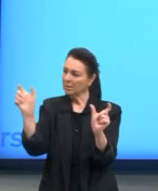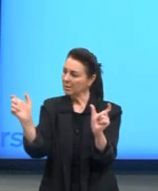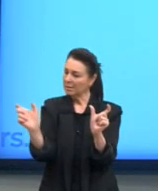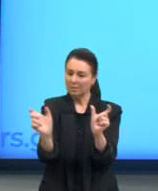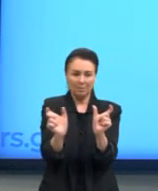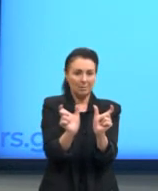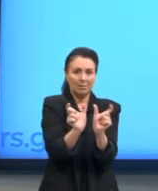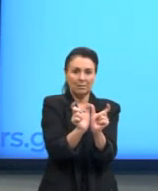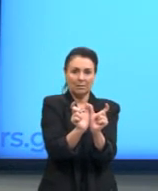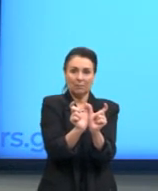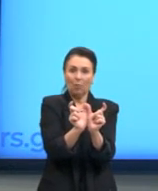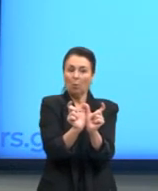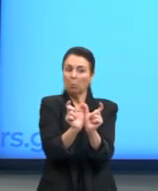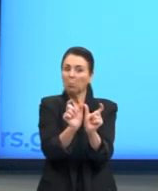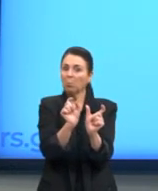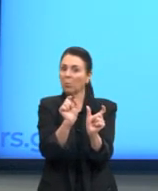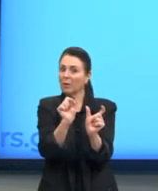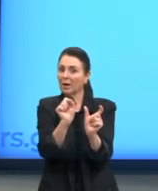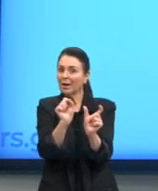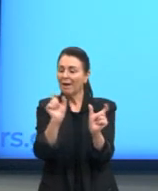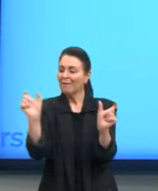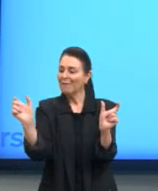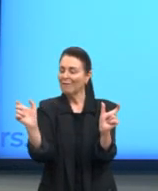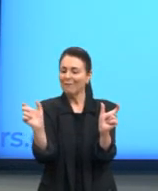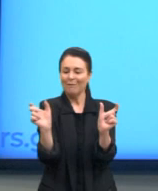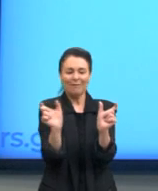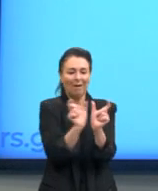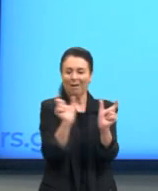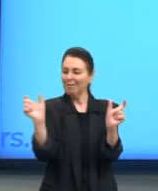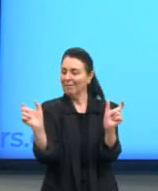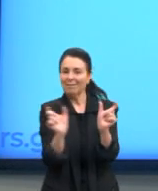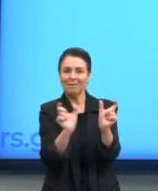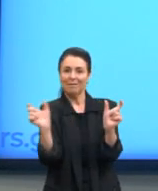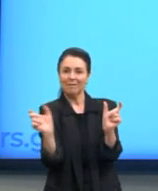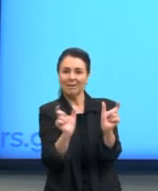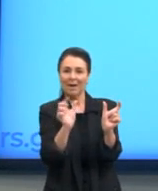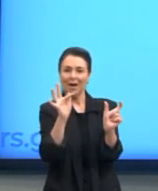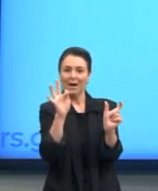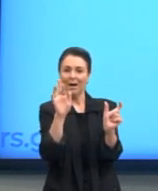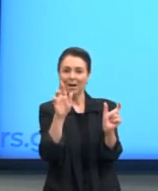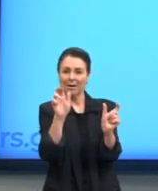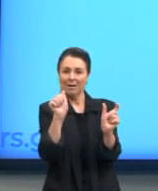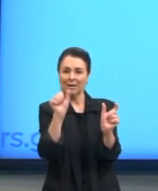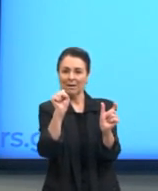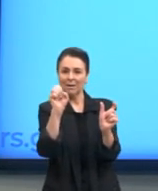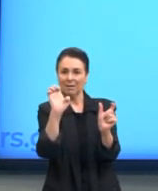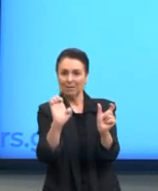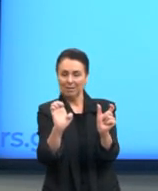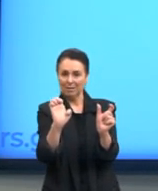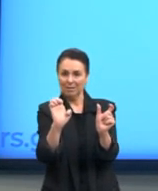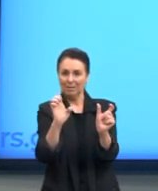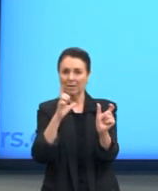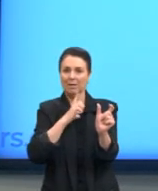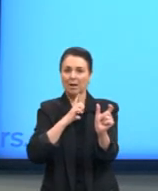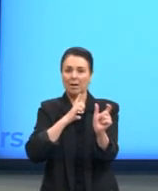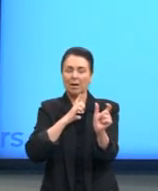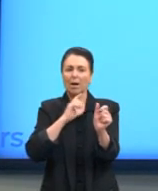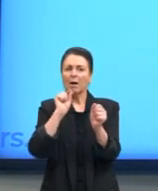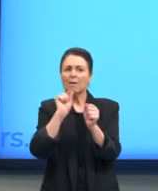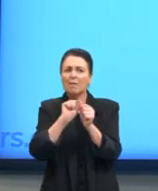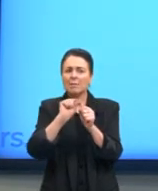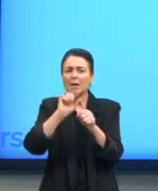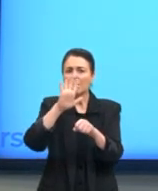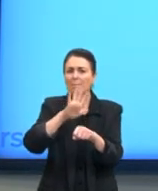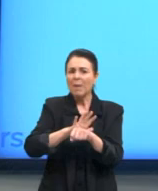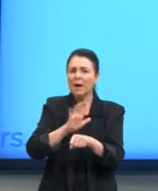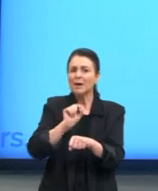vai nos dar frases. Aqui no caso do nosso exemplo, gente tem a frase Faça mais o que